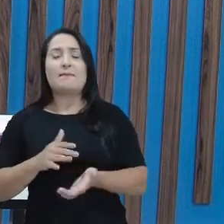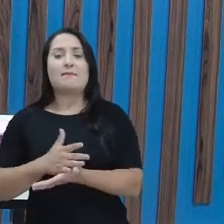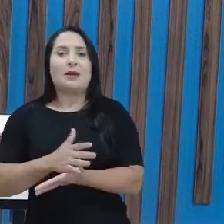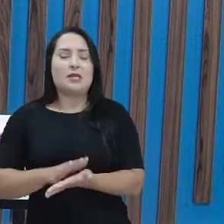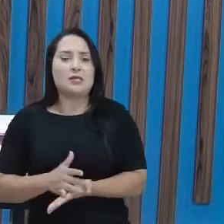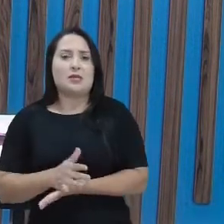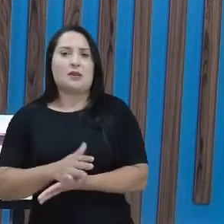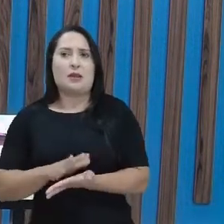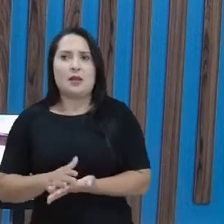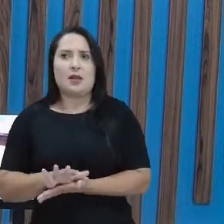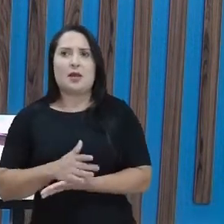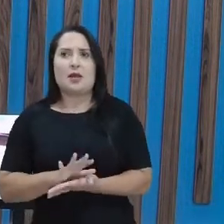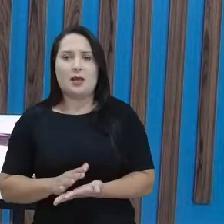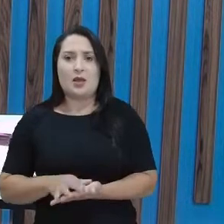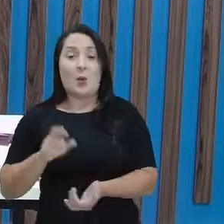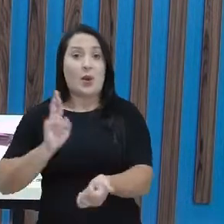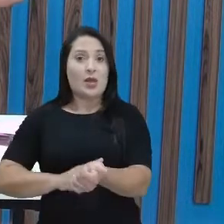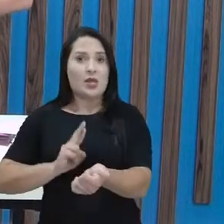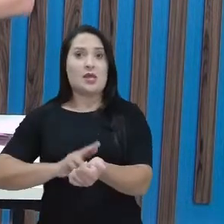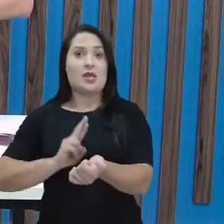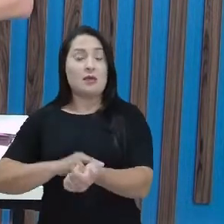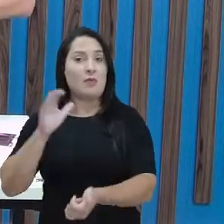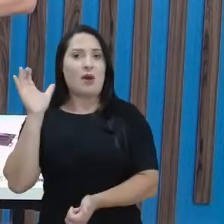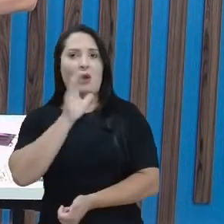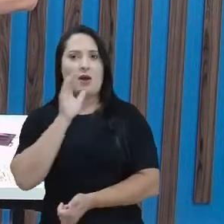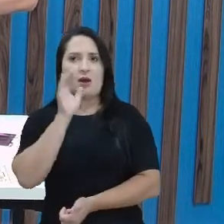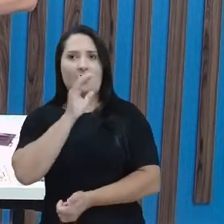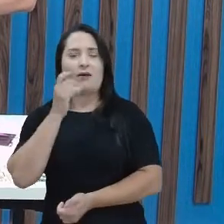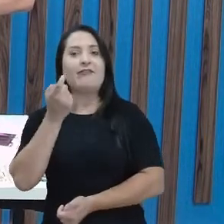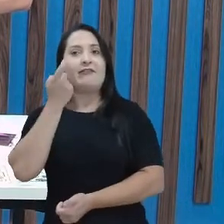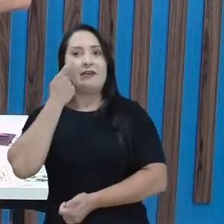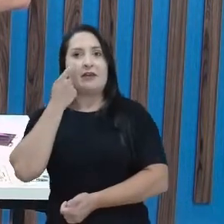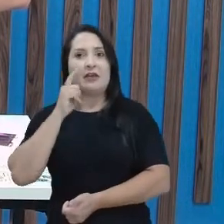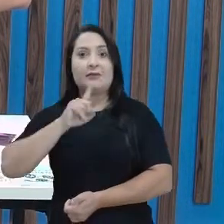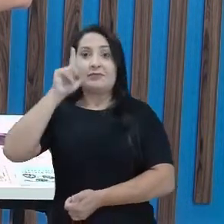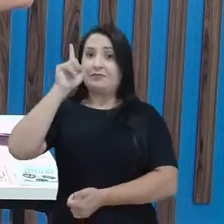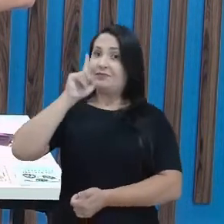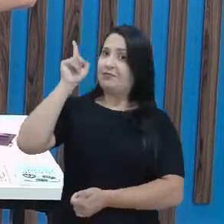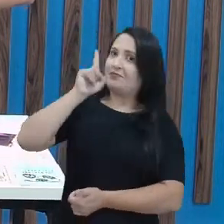pandeiros e o ritmo é mais acelerado. Olha só.